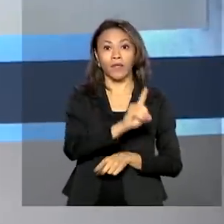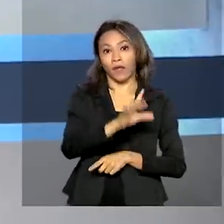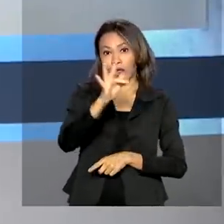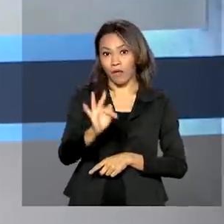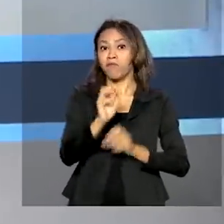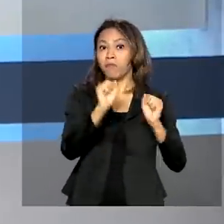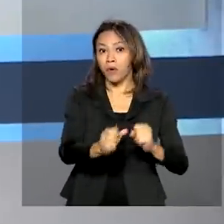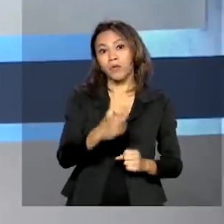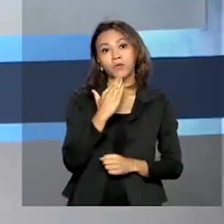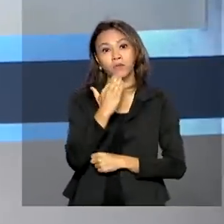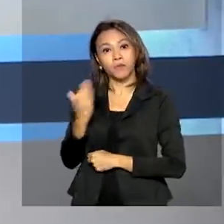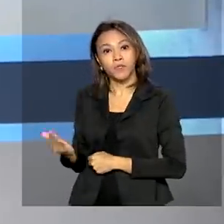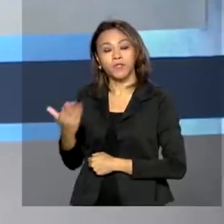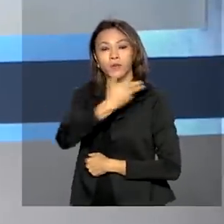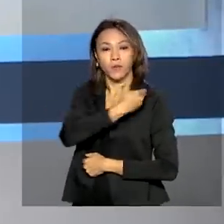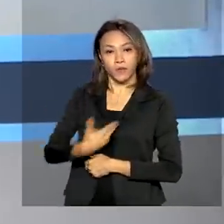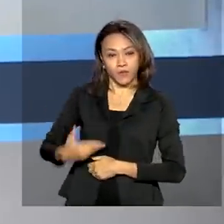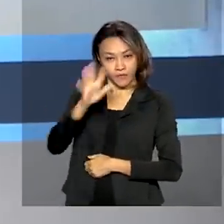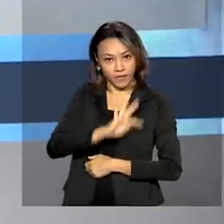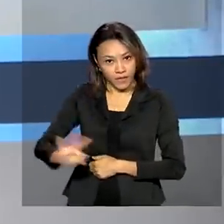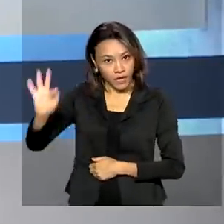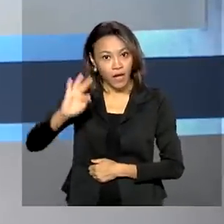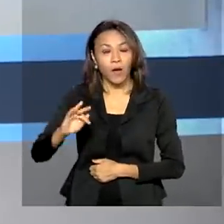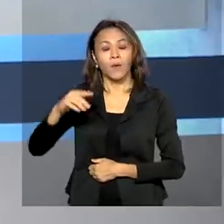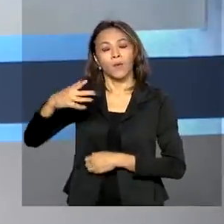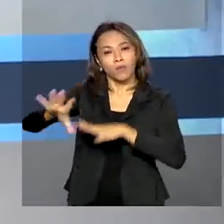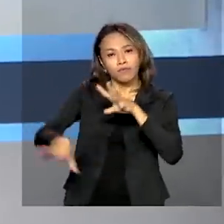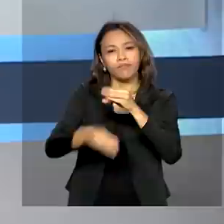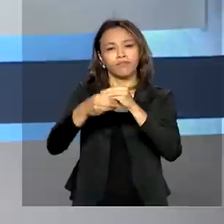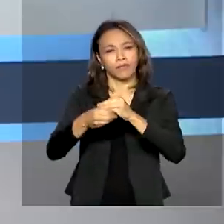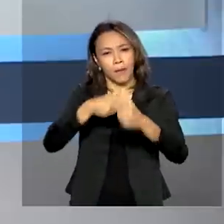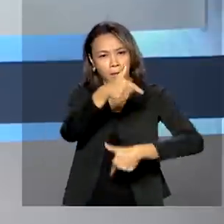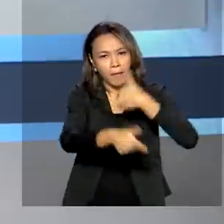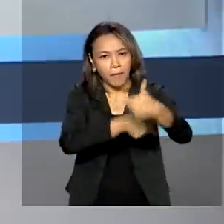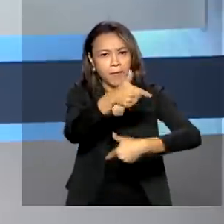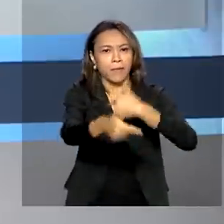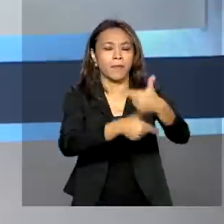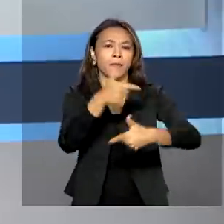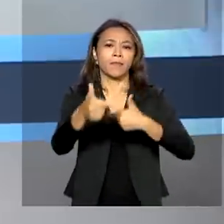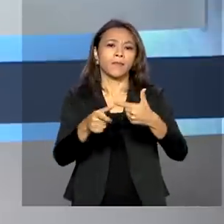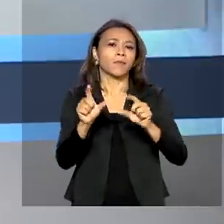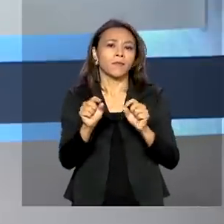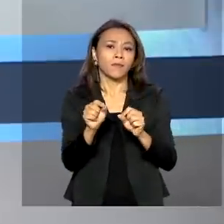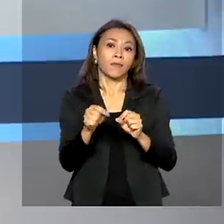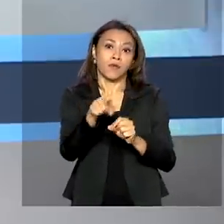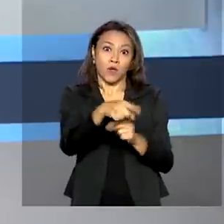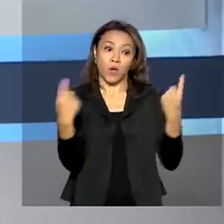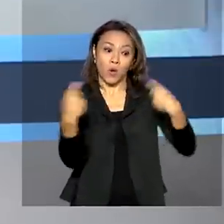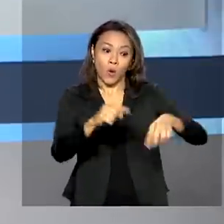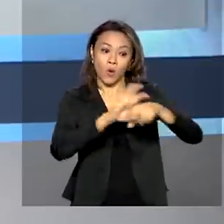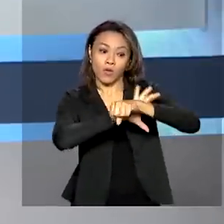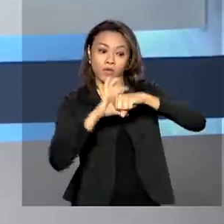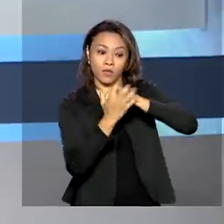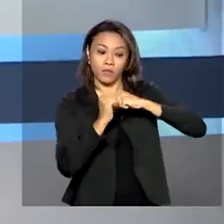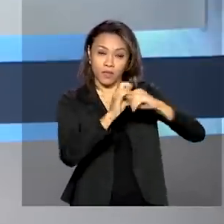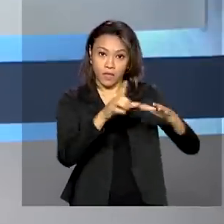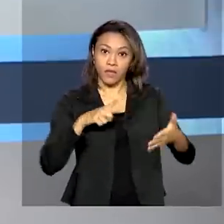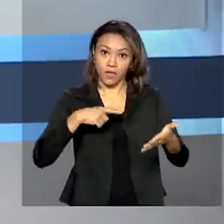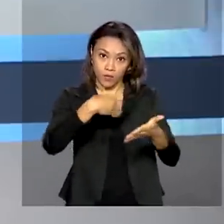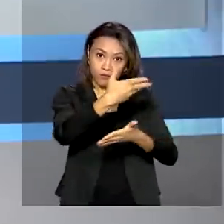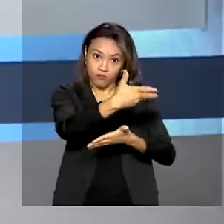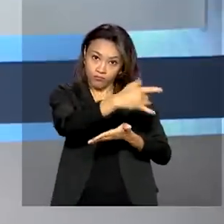governo federal ações extras para o enfrentamento à pandemia. A medida publicada no Diário Oficial prevê que os governadores que